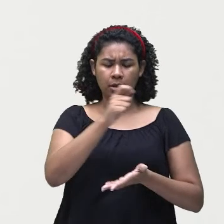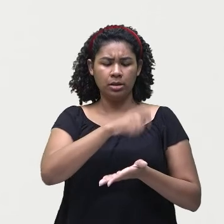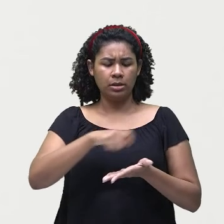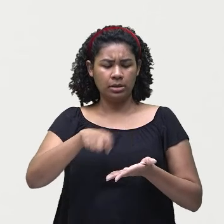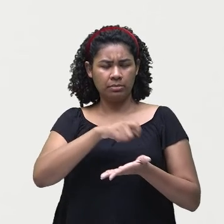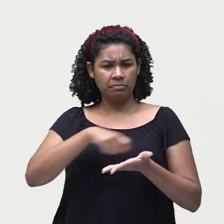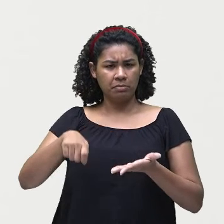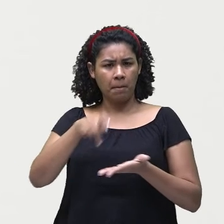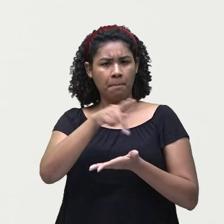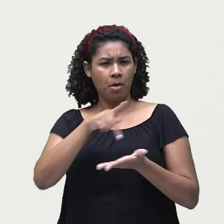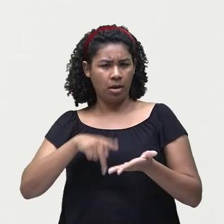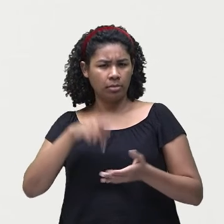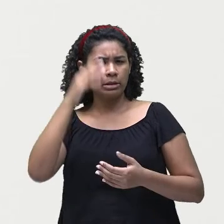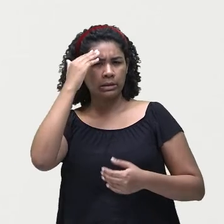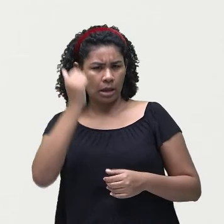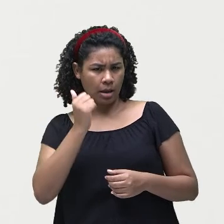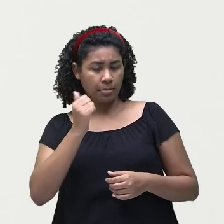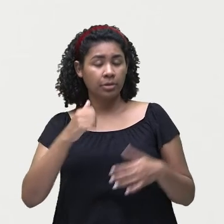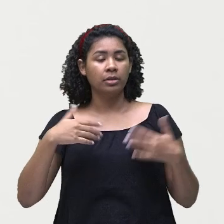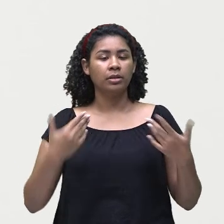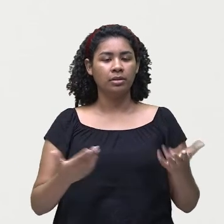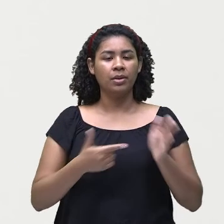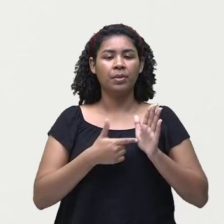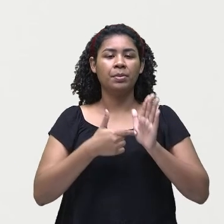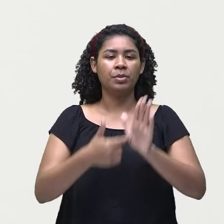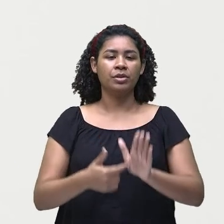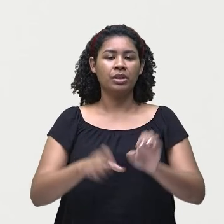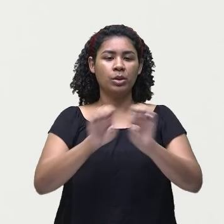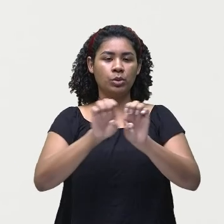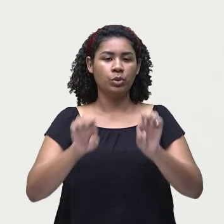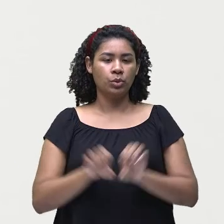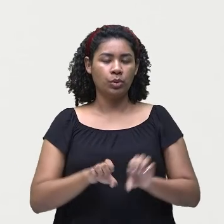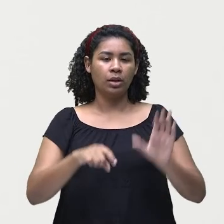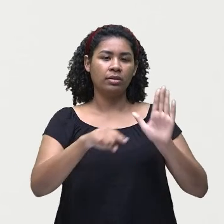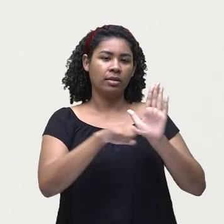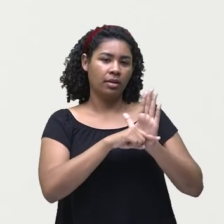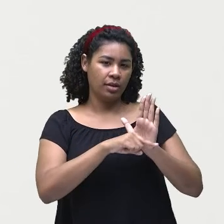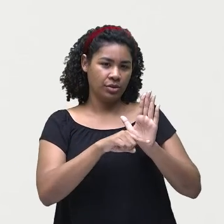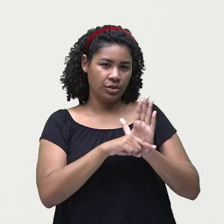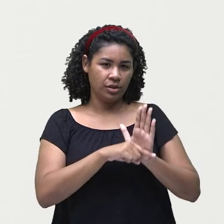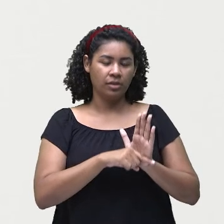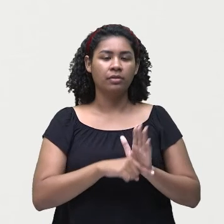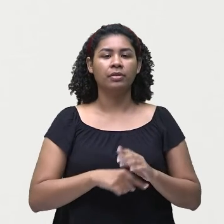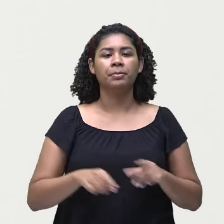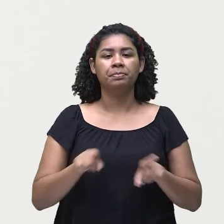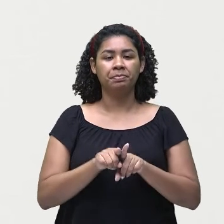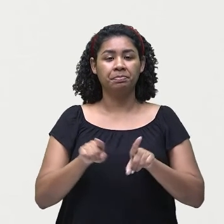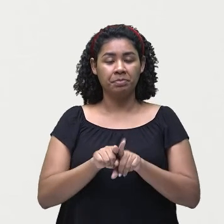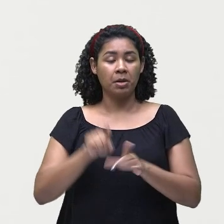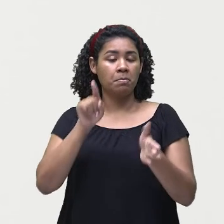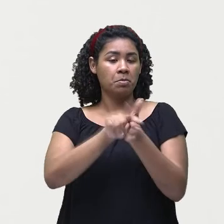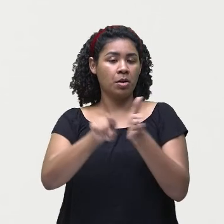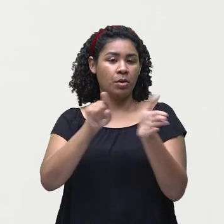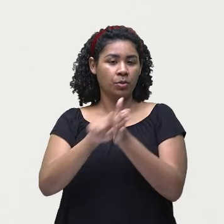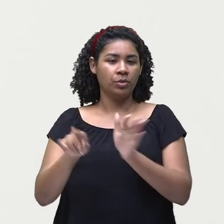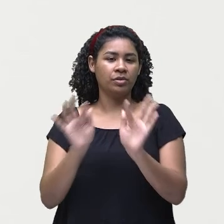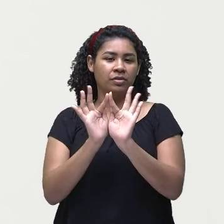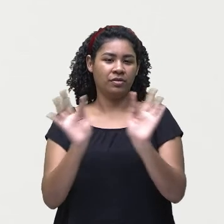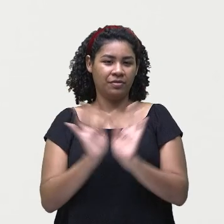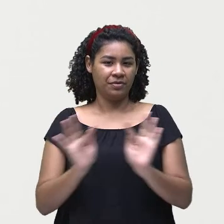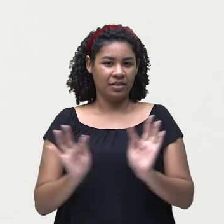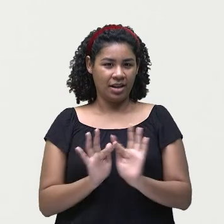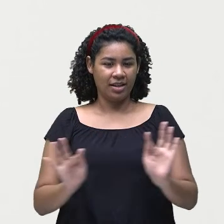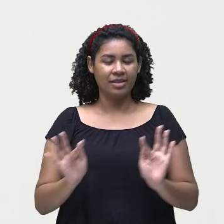Então, nós vimos aí a estrutura tanto negativa como... E agora, a interrogativa das frases